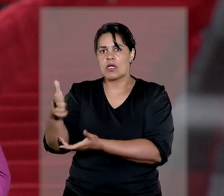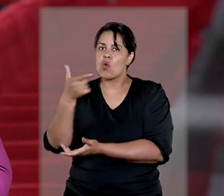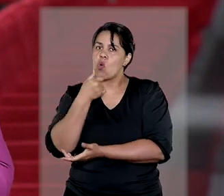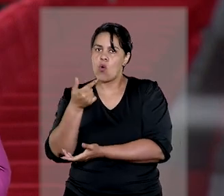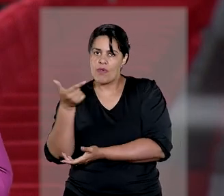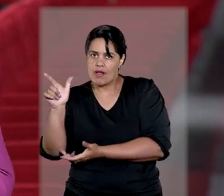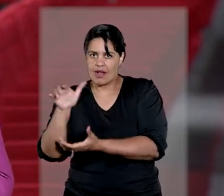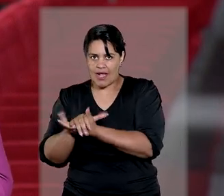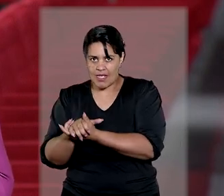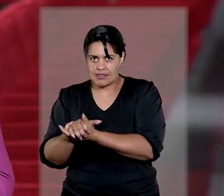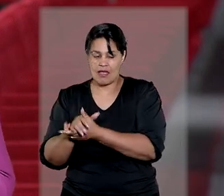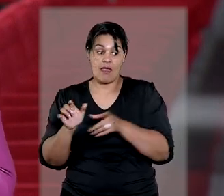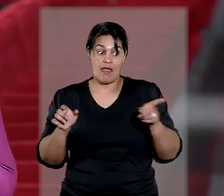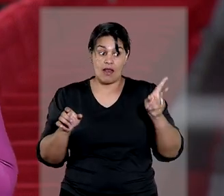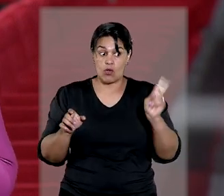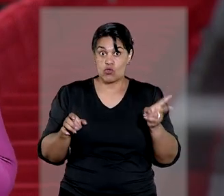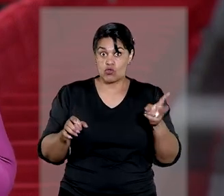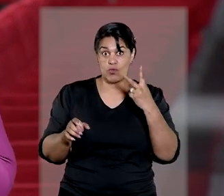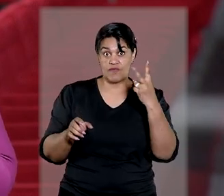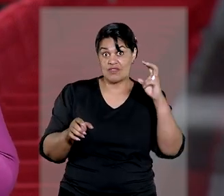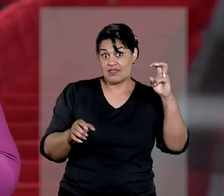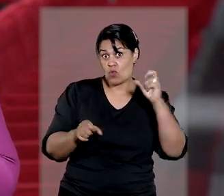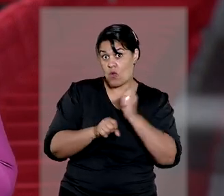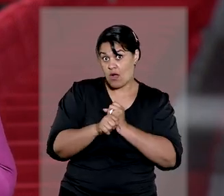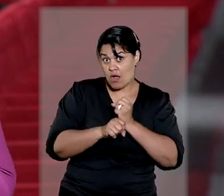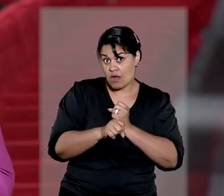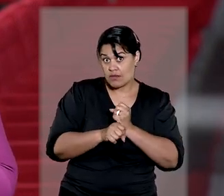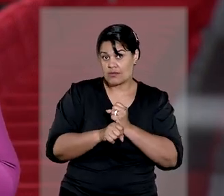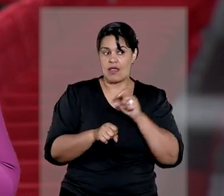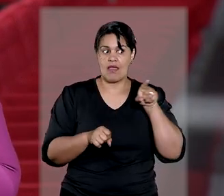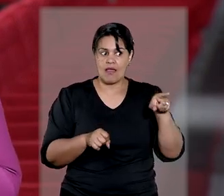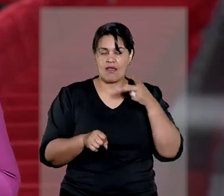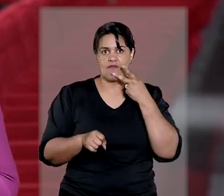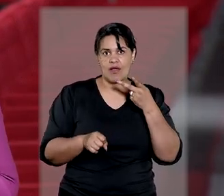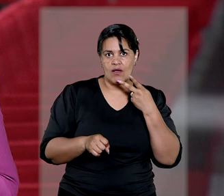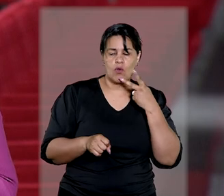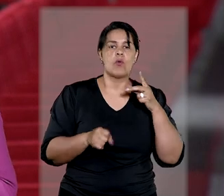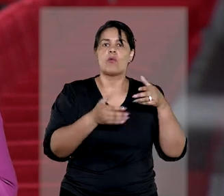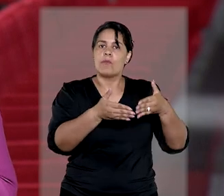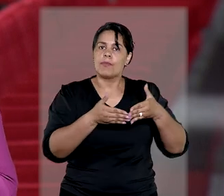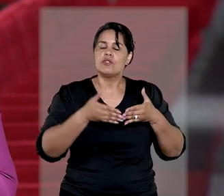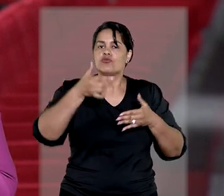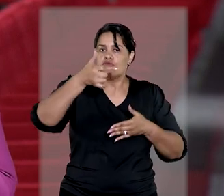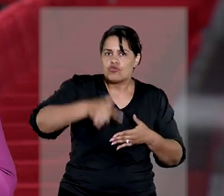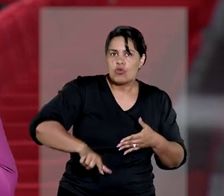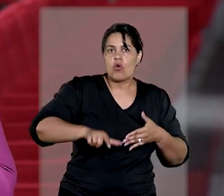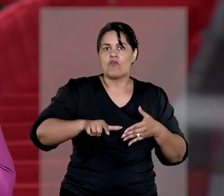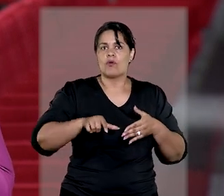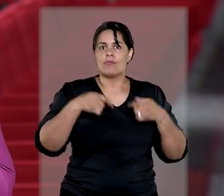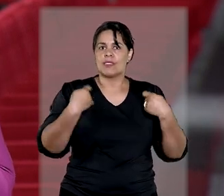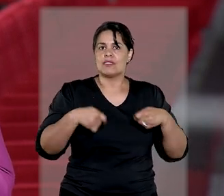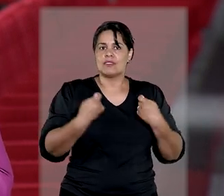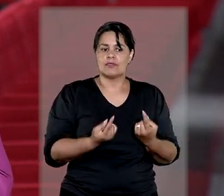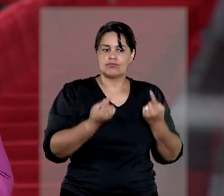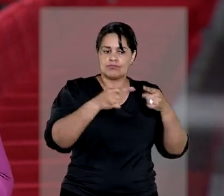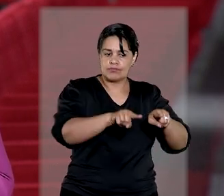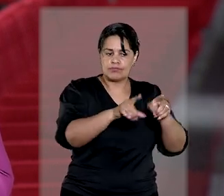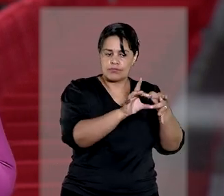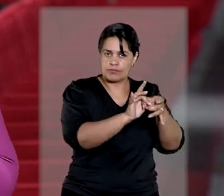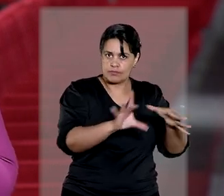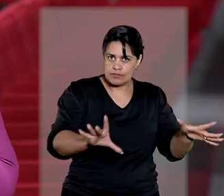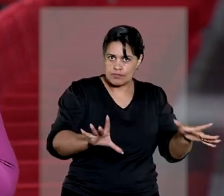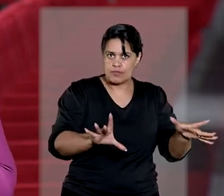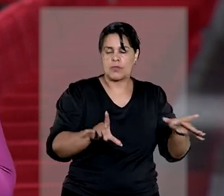por mais 25 anos. Ao STJ, a recorrente reiterou o pedido de reconhecimento e dissolução da união